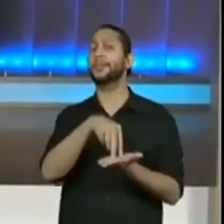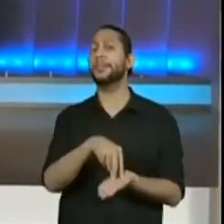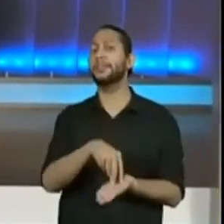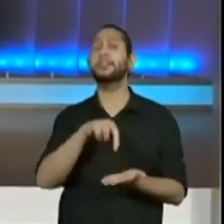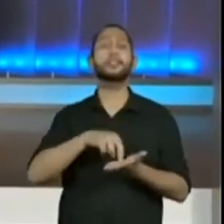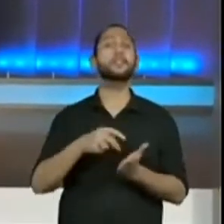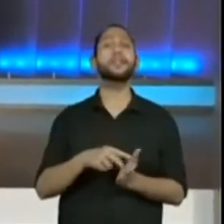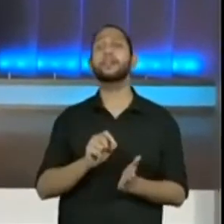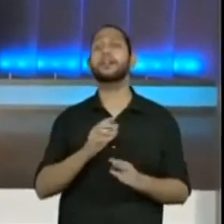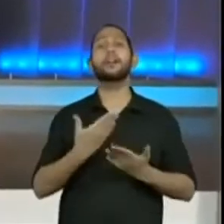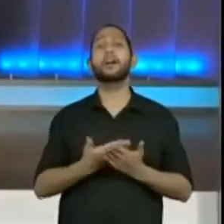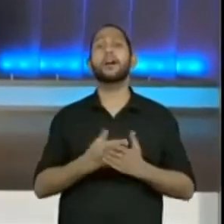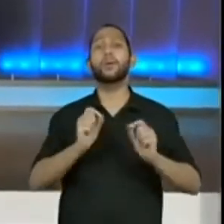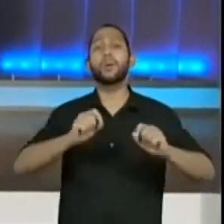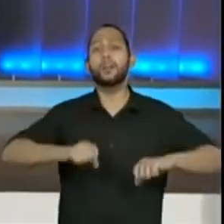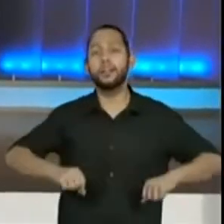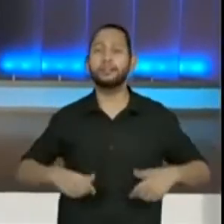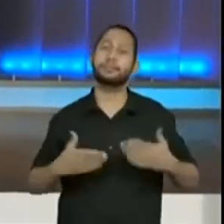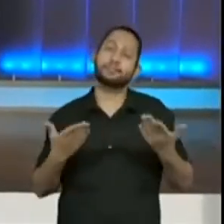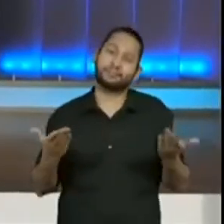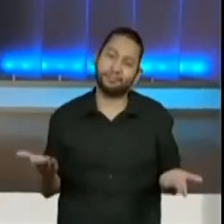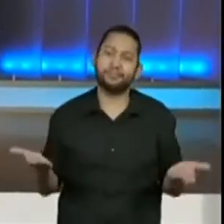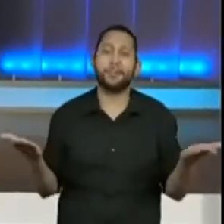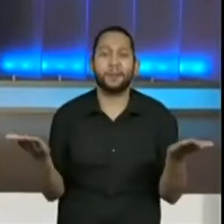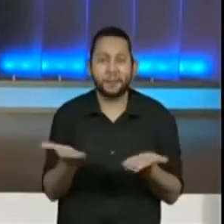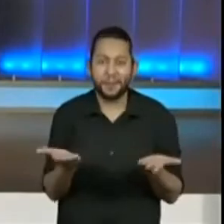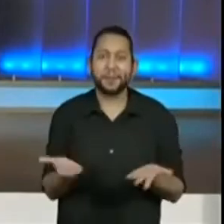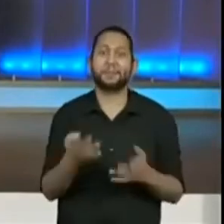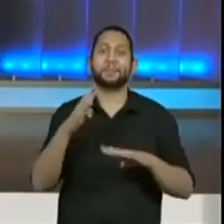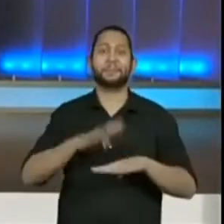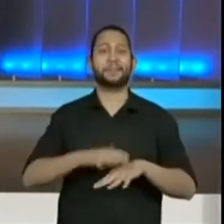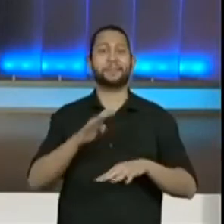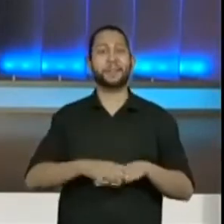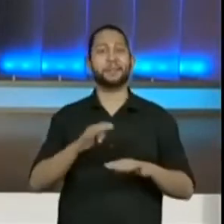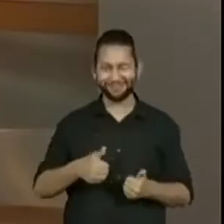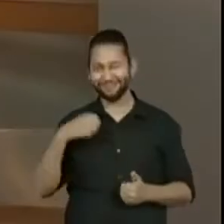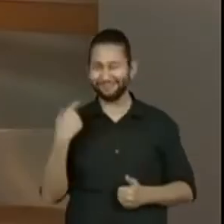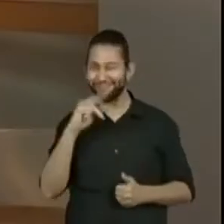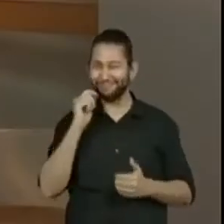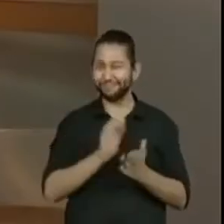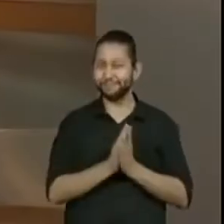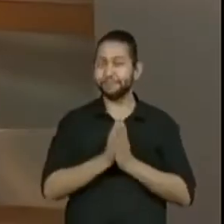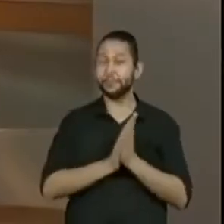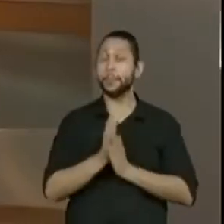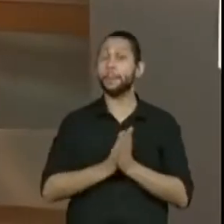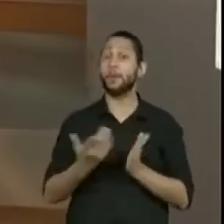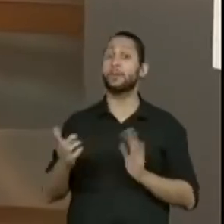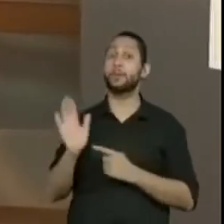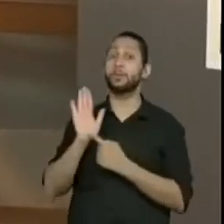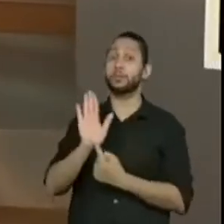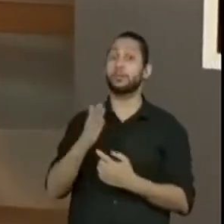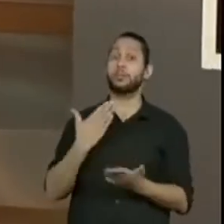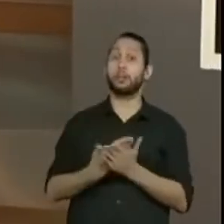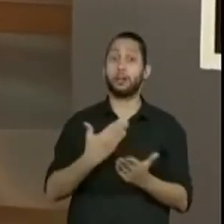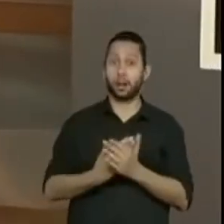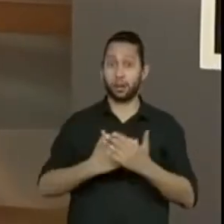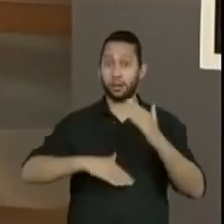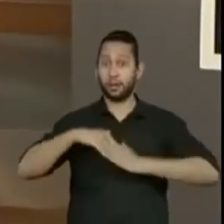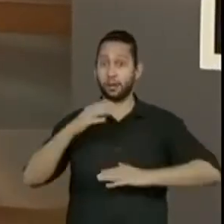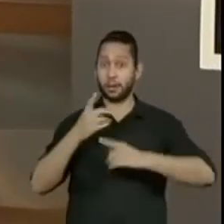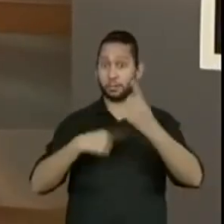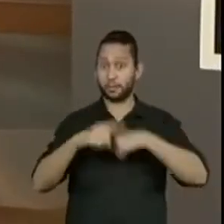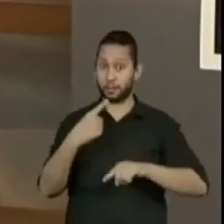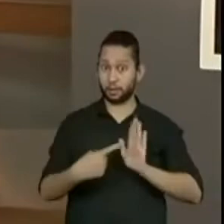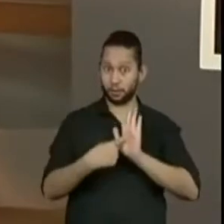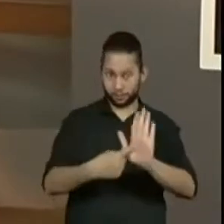agora sim, é aula de matemática na sua telinha. Vou colocar aqui a nossa aula e a nossa habilidade